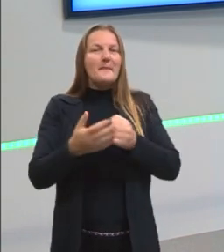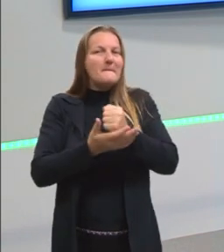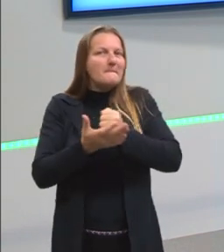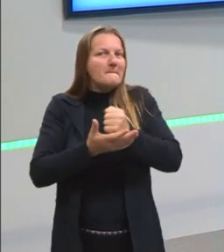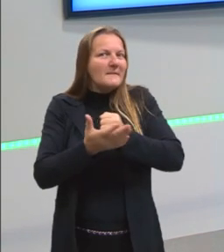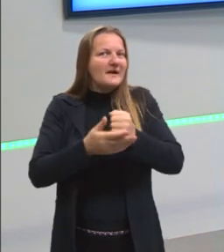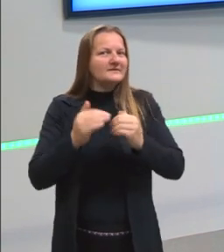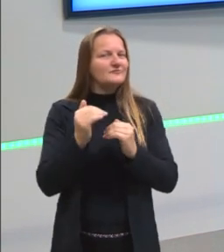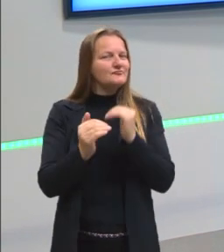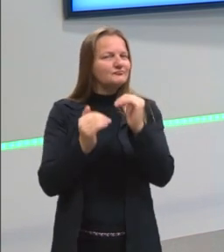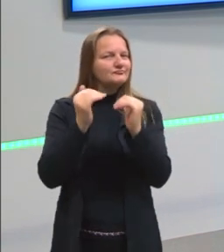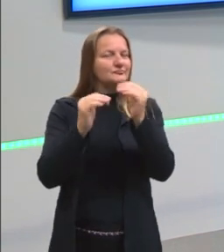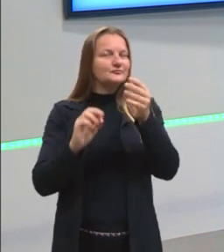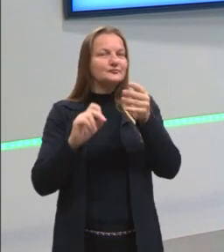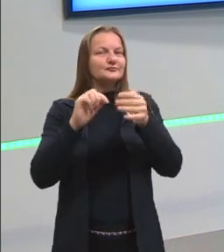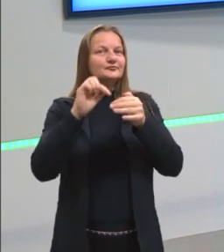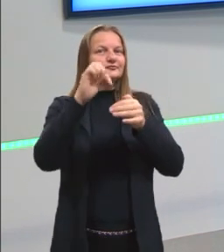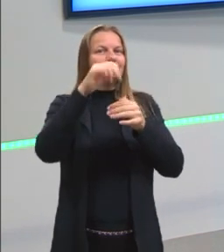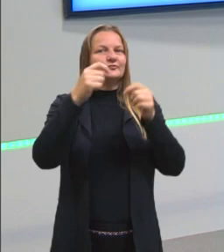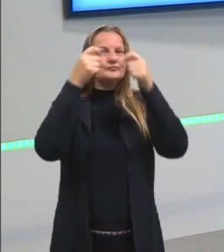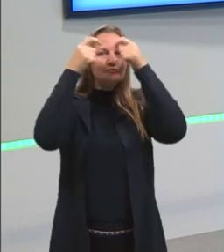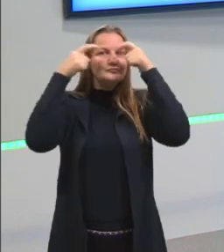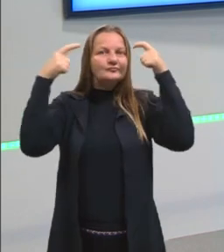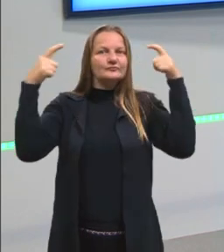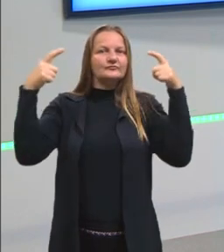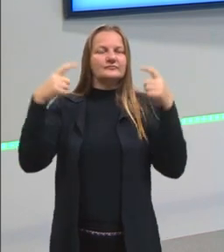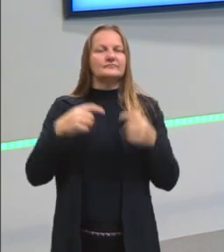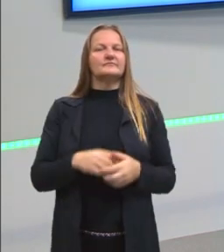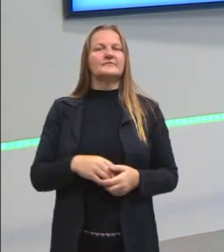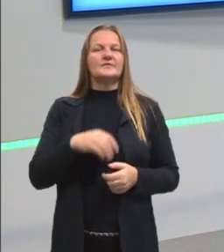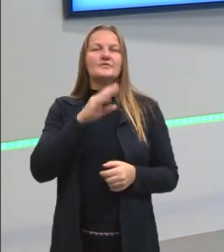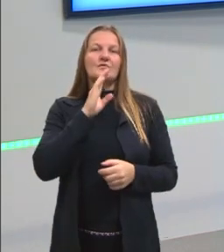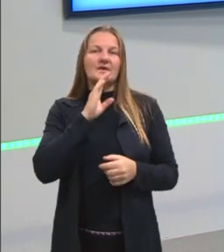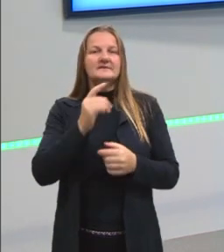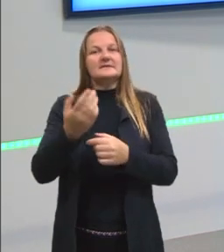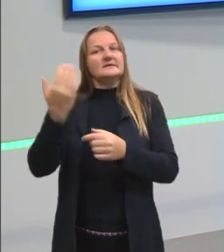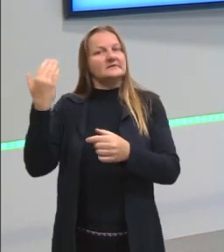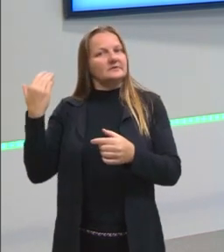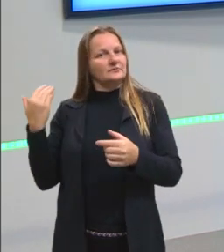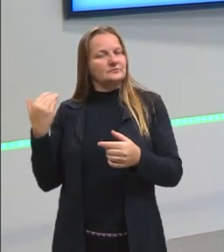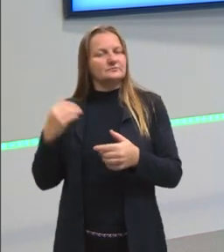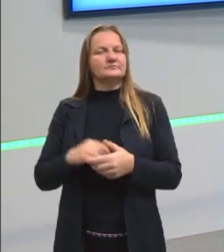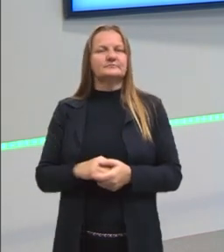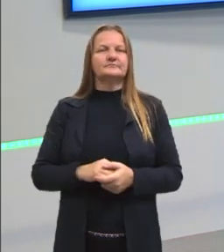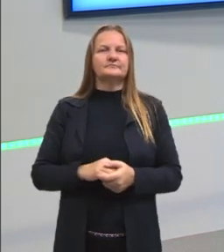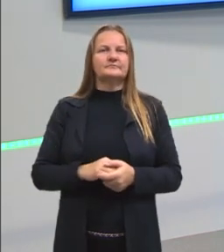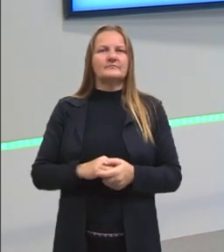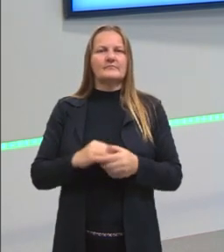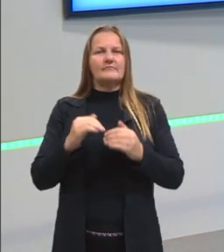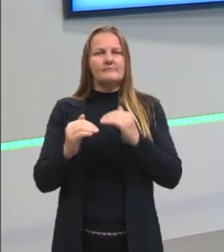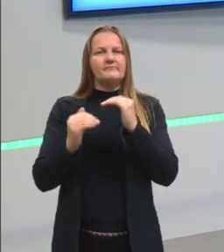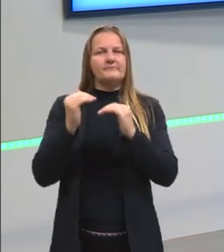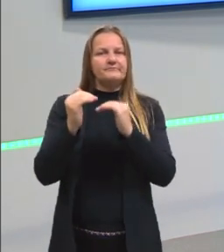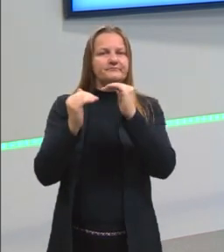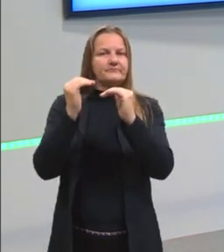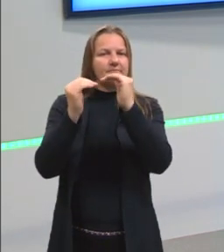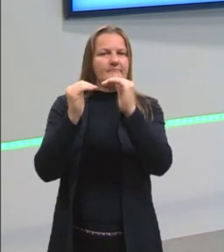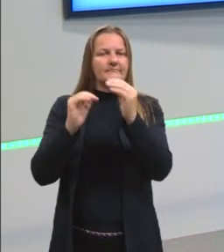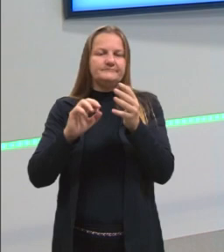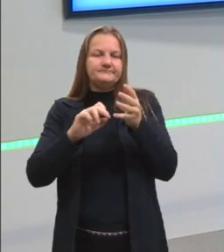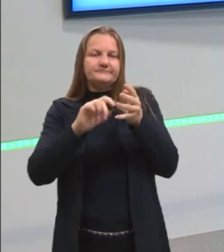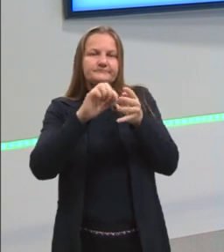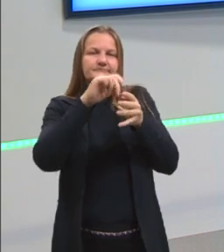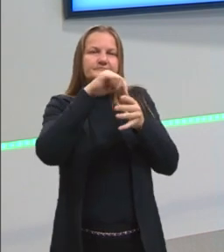evoluindo esse nosso conhecimento com base naquilo que a gente já trabalhou antes. A gente está aí subindo esse degrauzinho.